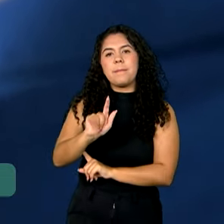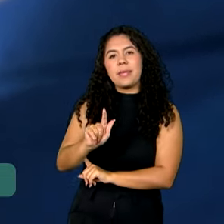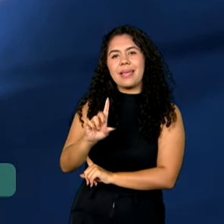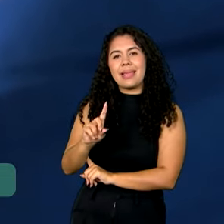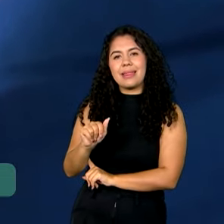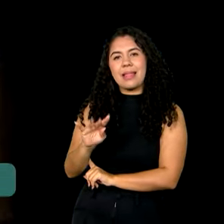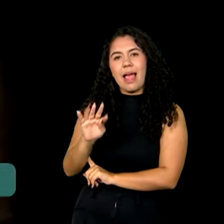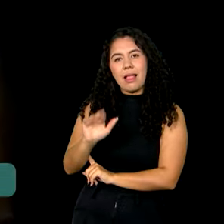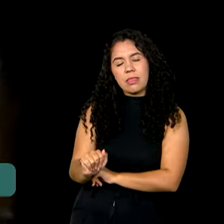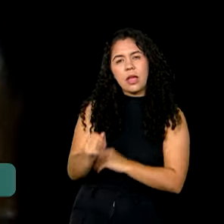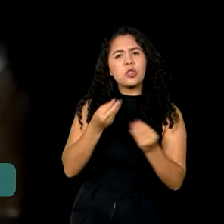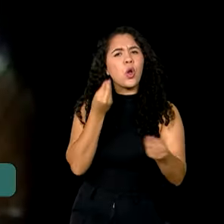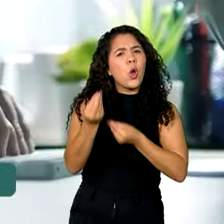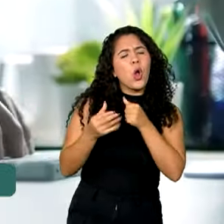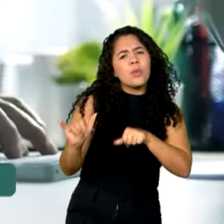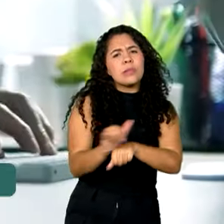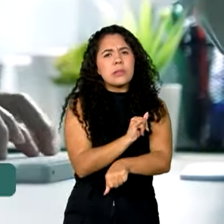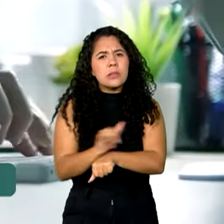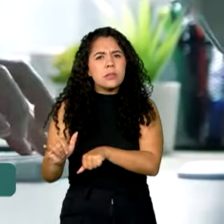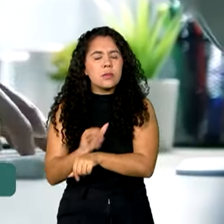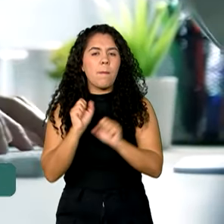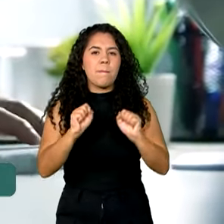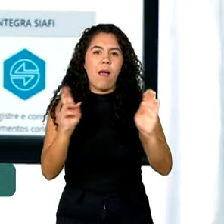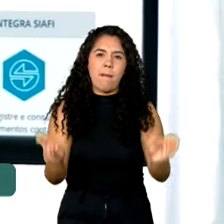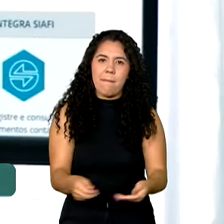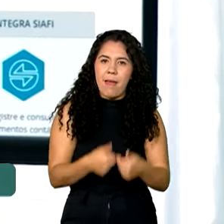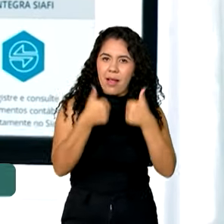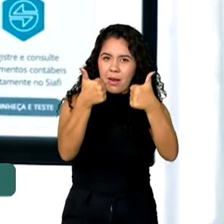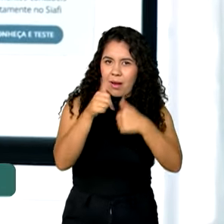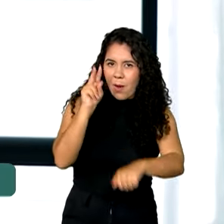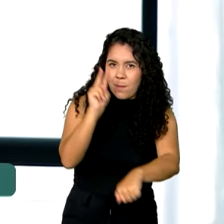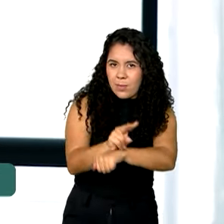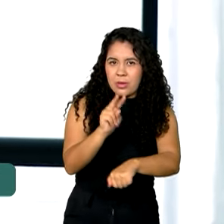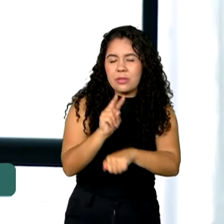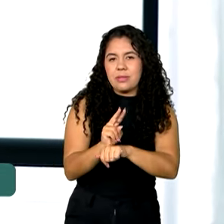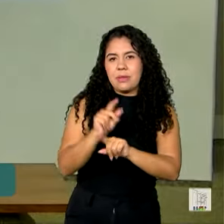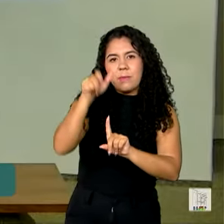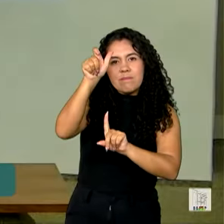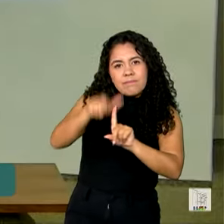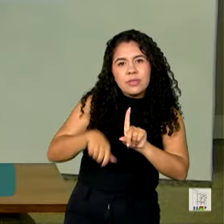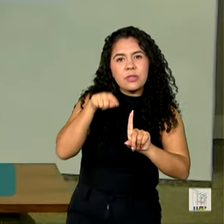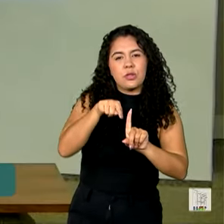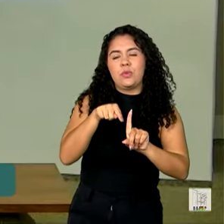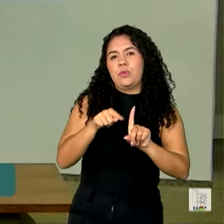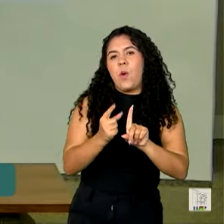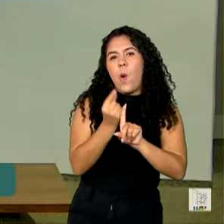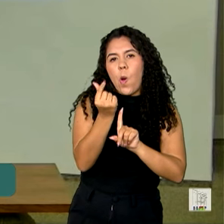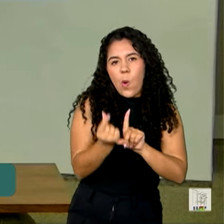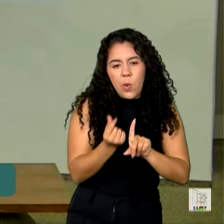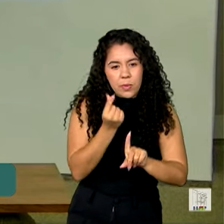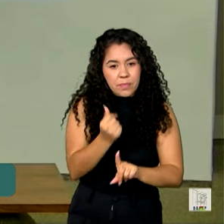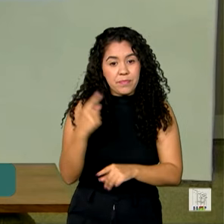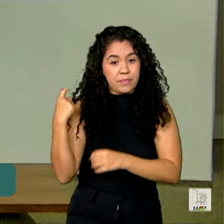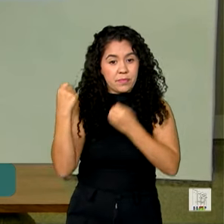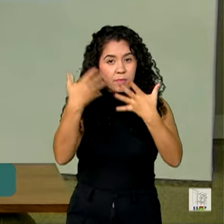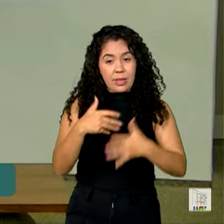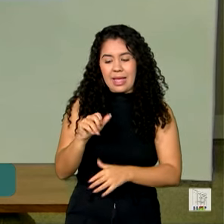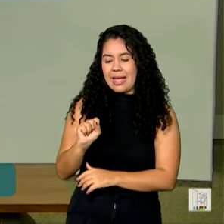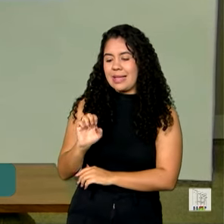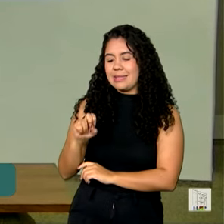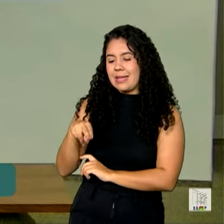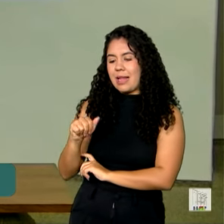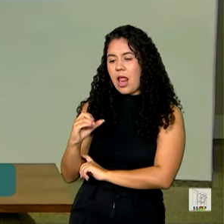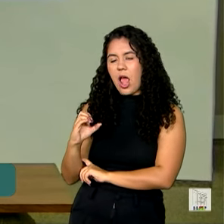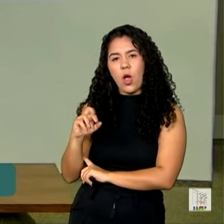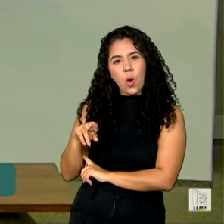maneira esses instrumentos podem melhorar a proteção ao consumidor. A Senacom tem enviado todos os esforços em